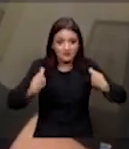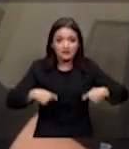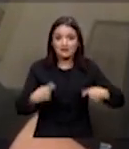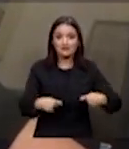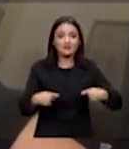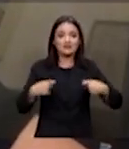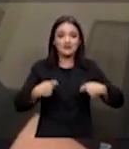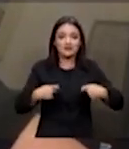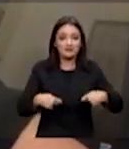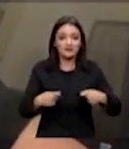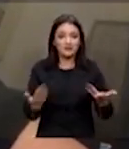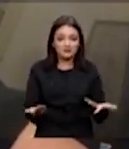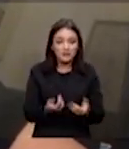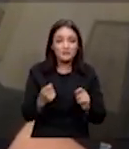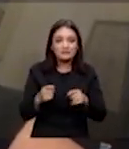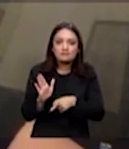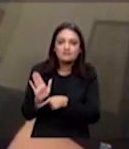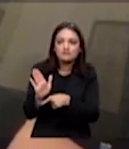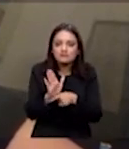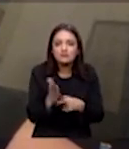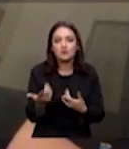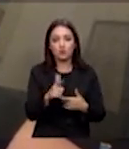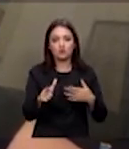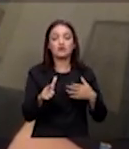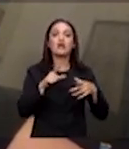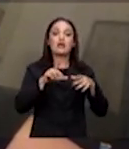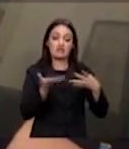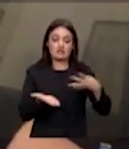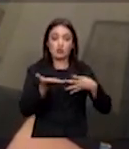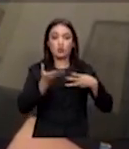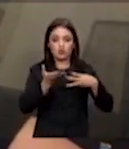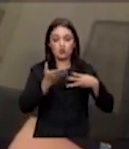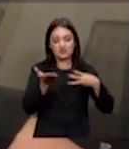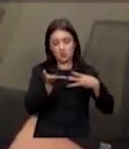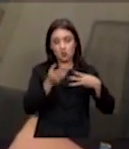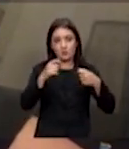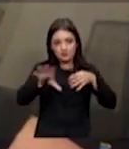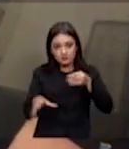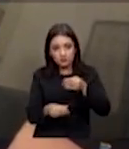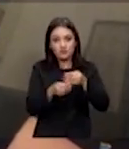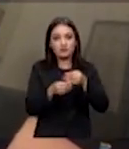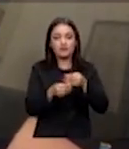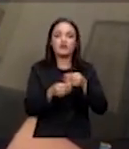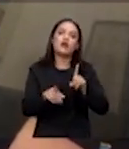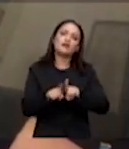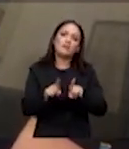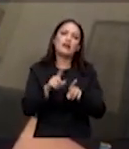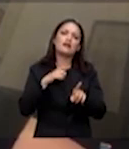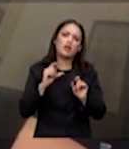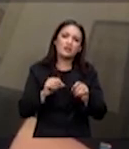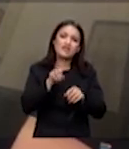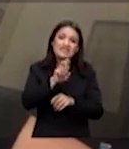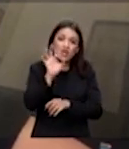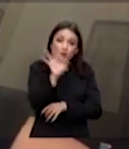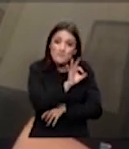intervenções direcionadas no segundo nível suplementares e aí ainda há uma previsão de que 5